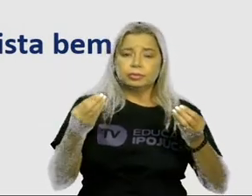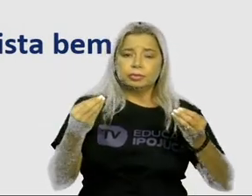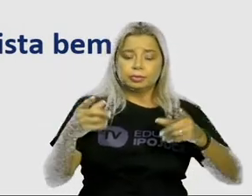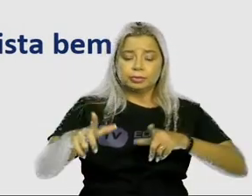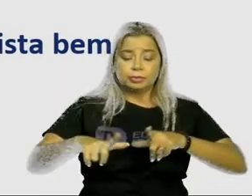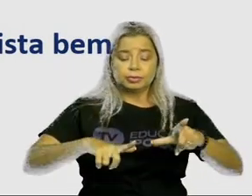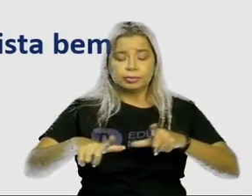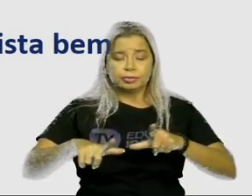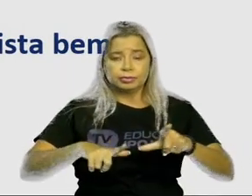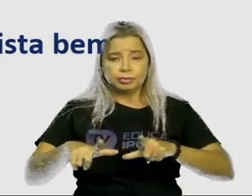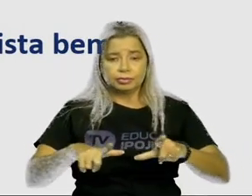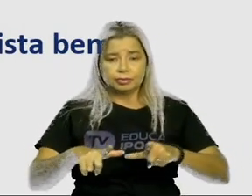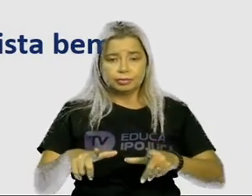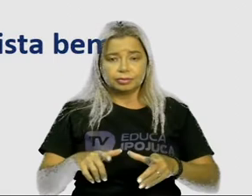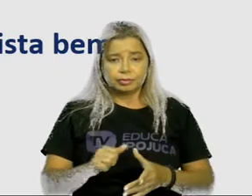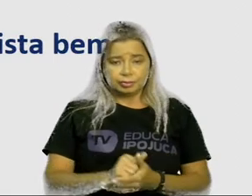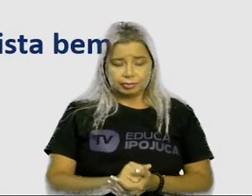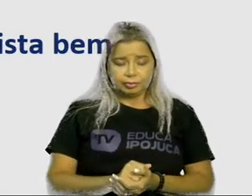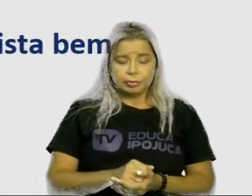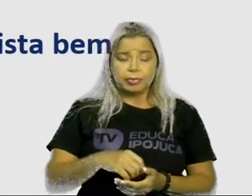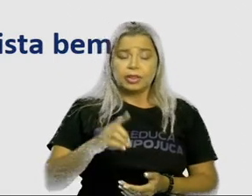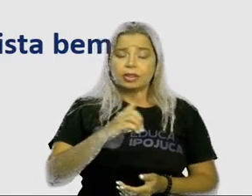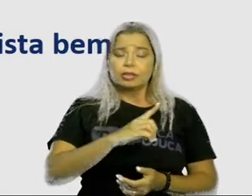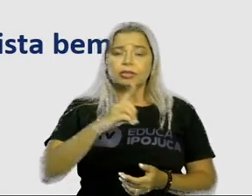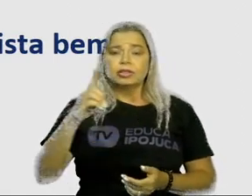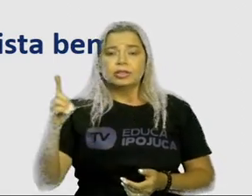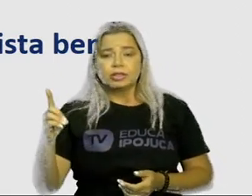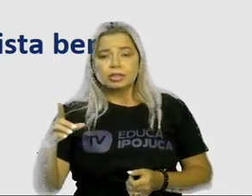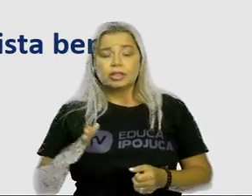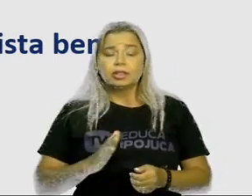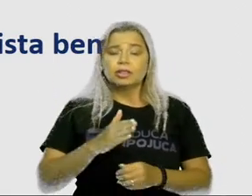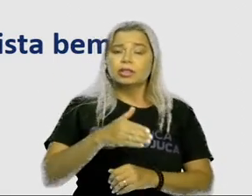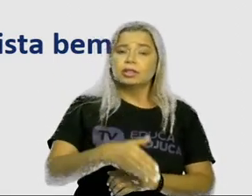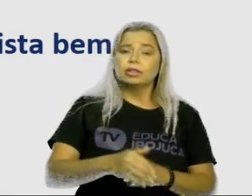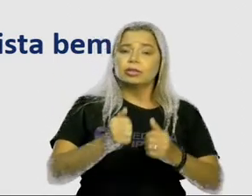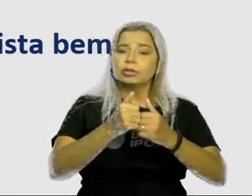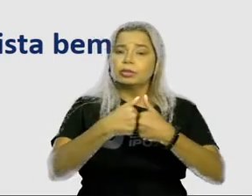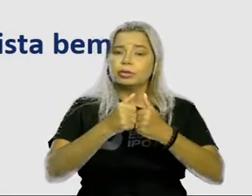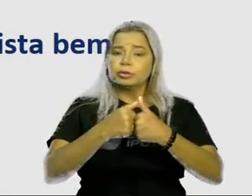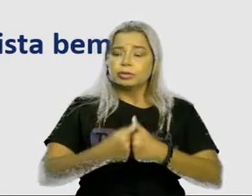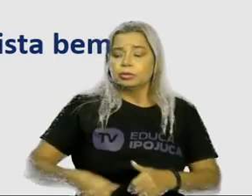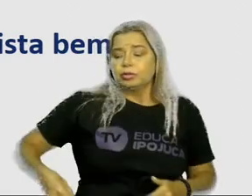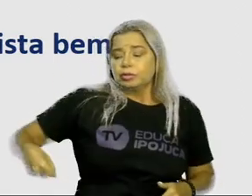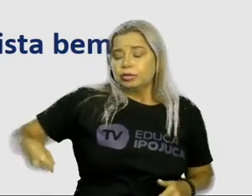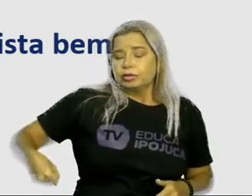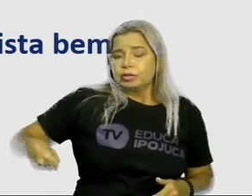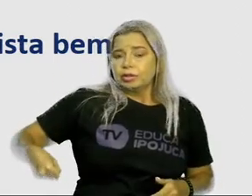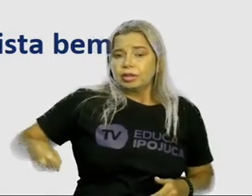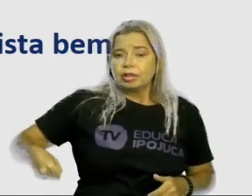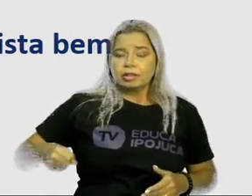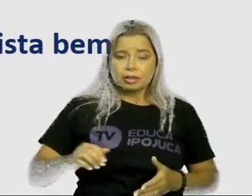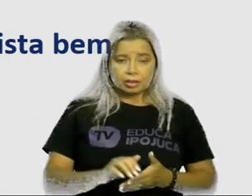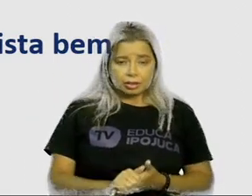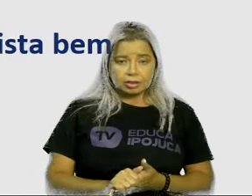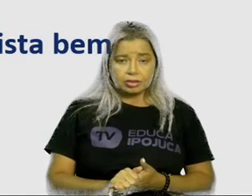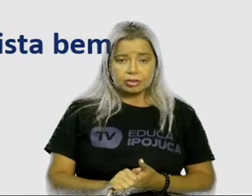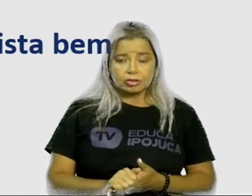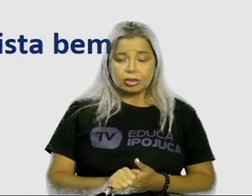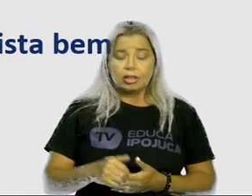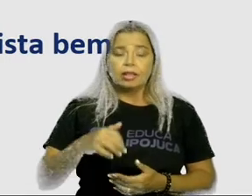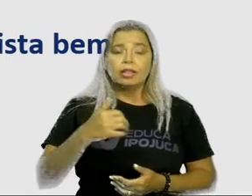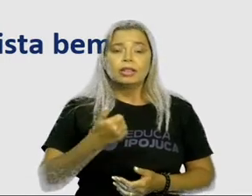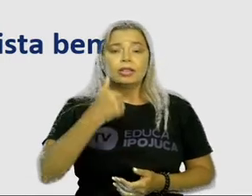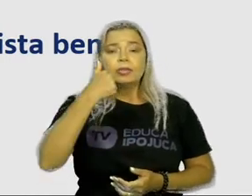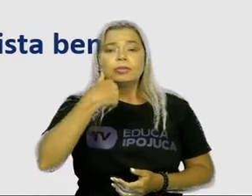Um dia, ela entrou no ônibus carregando uma cesta. Amélia, então, levantou